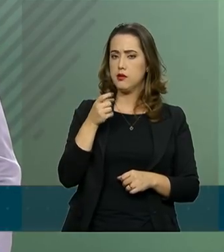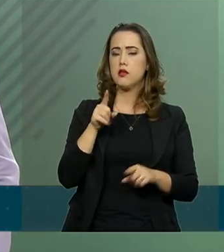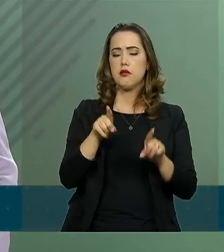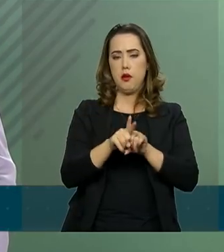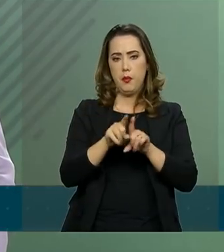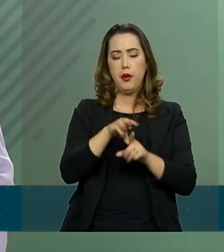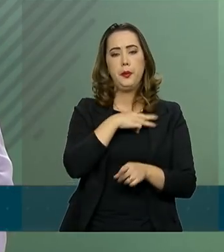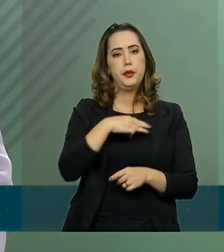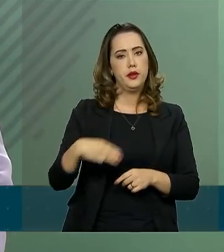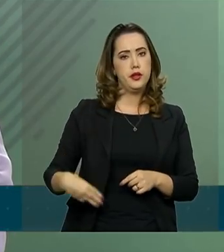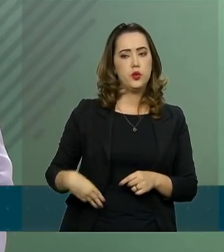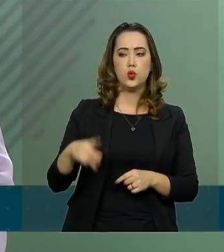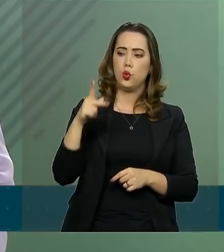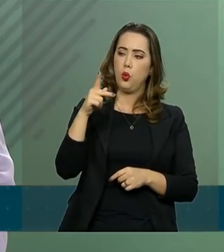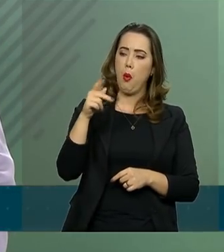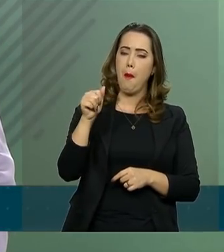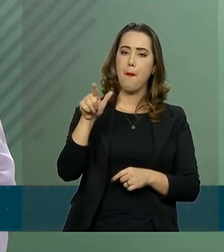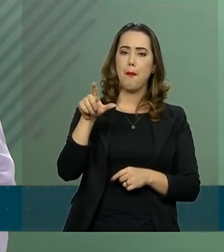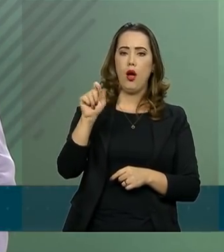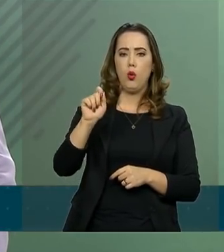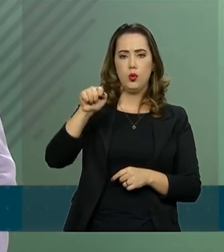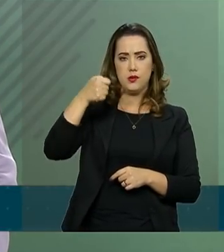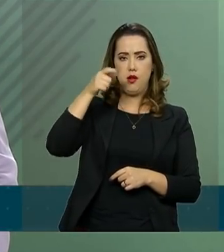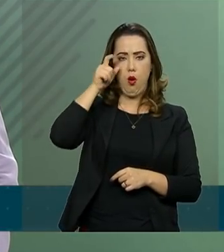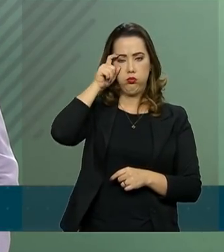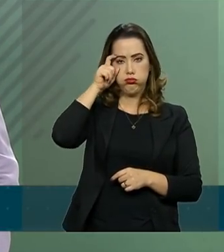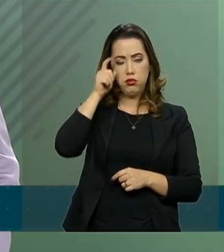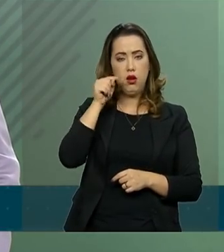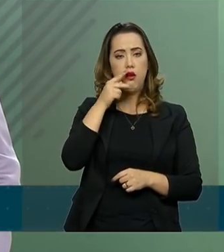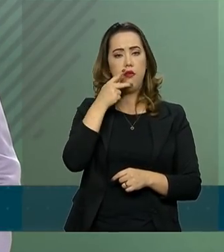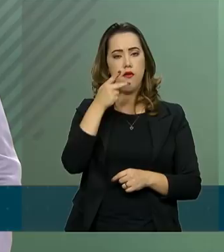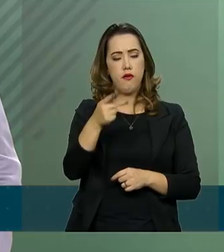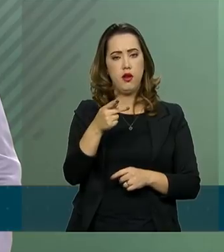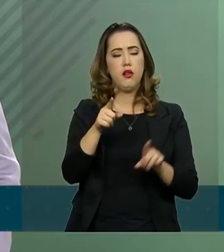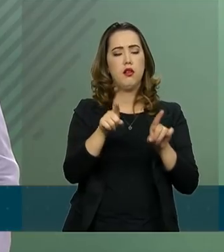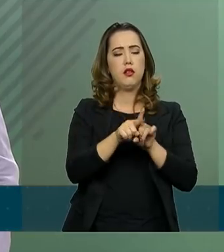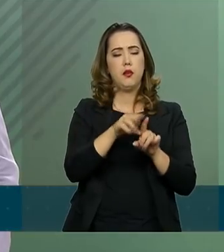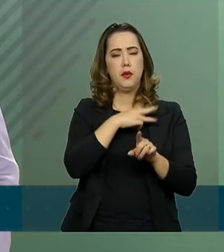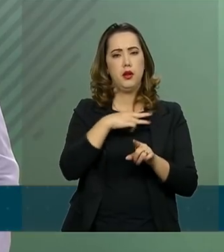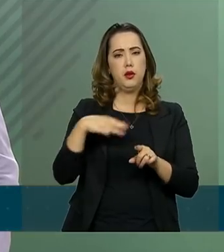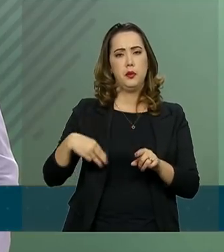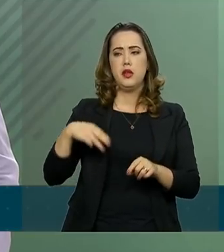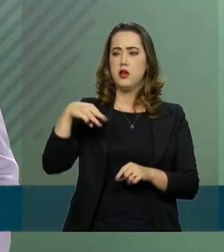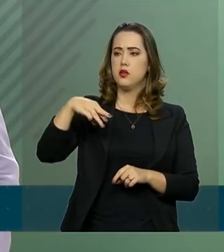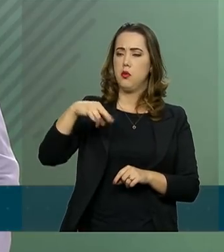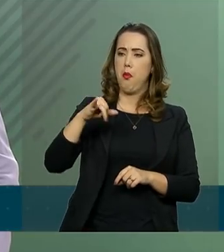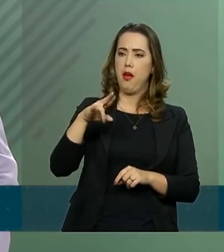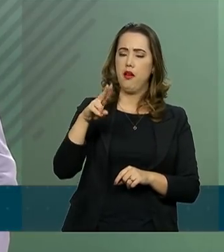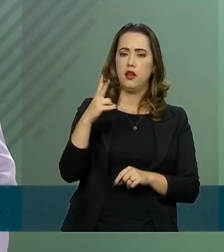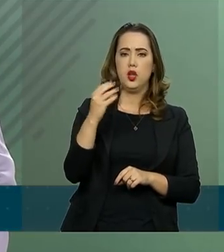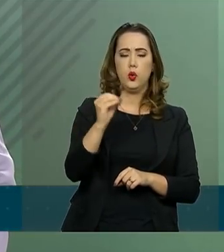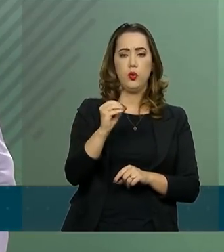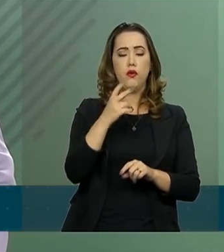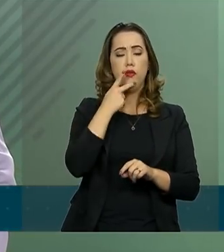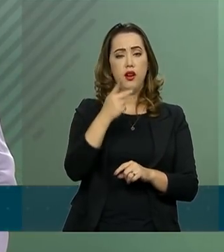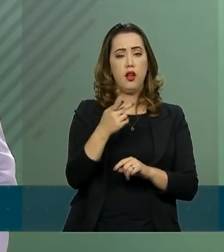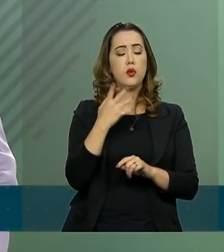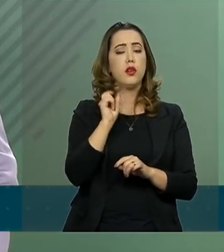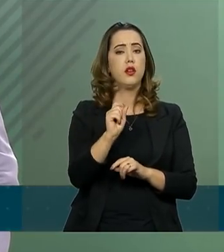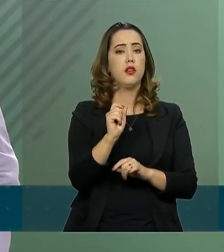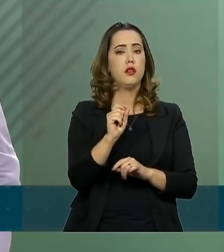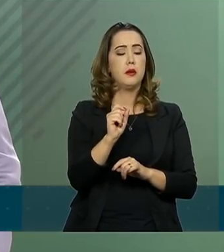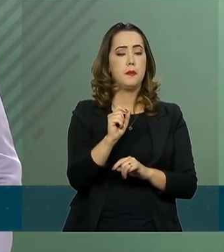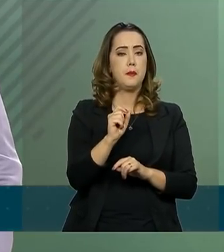com o secretário Marinho, trataram deste tema e o presidente determinou ao